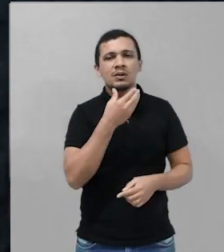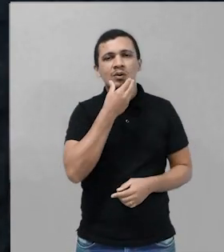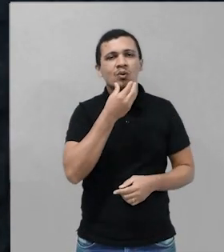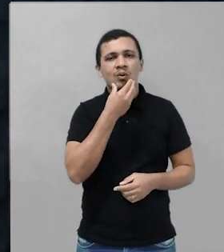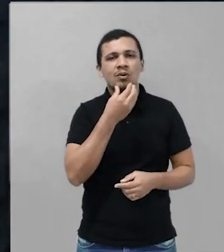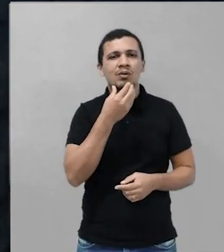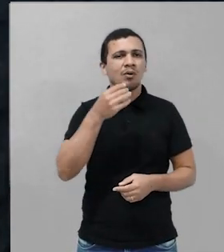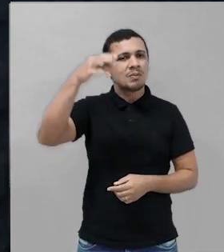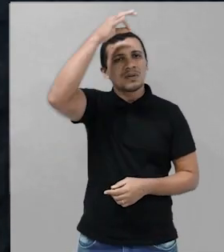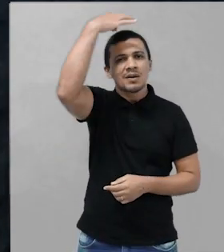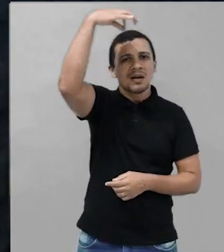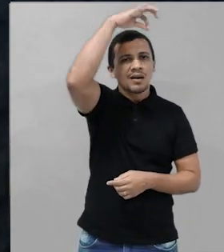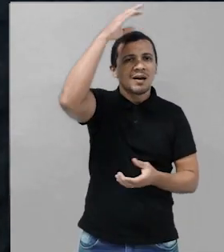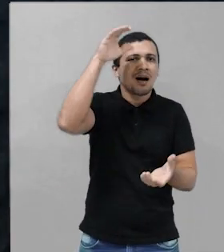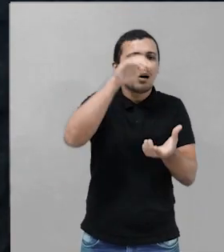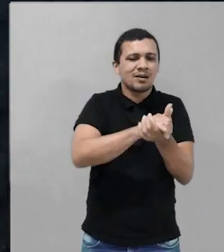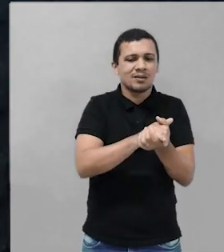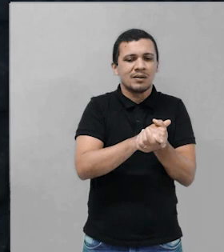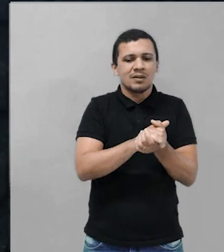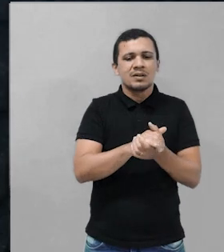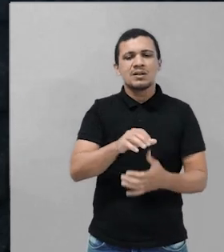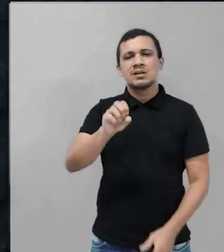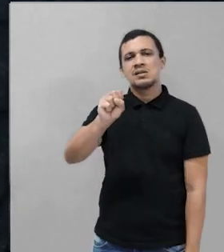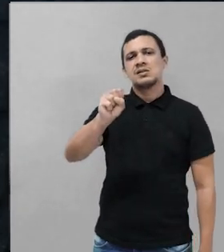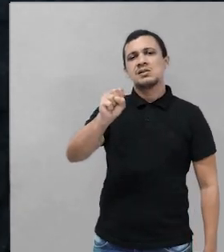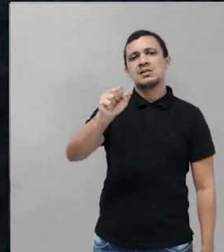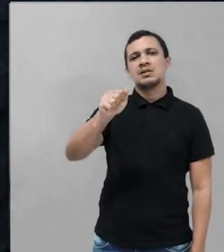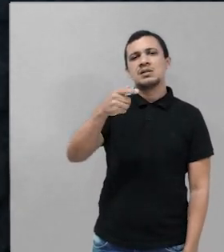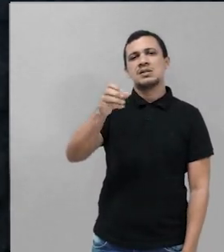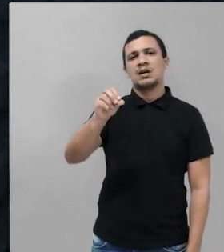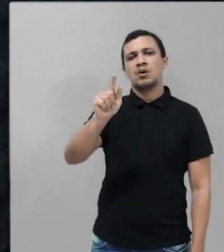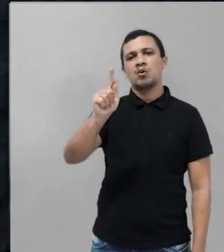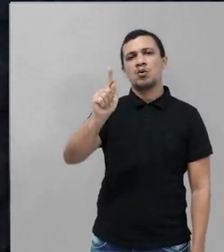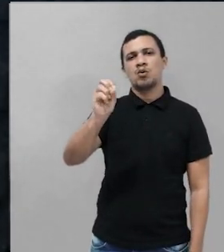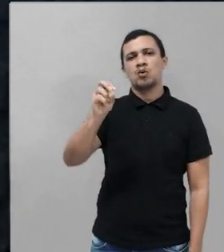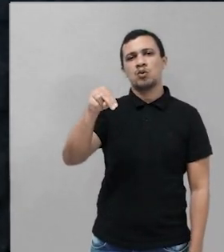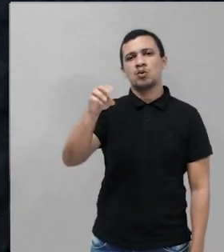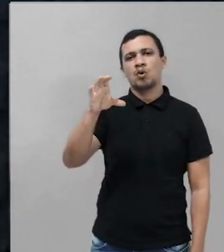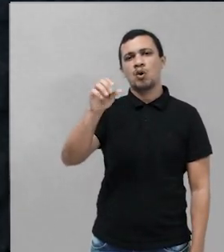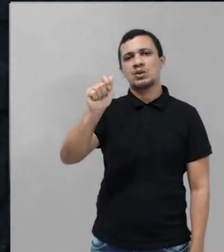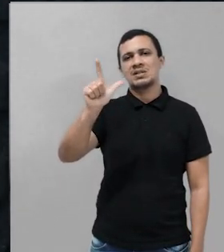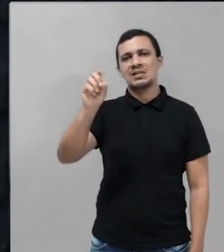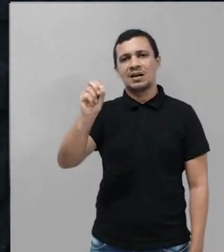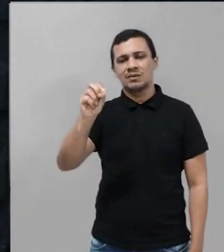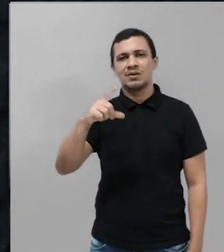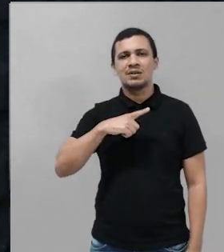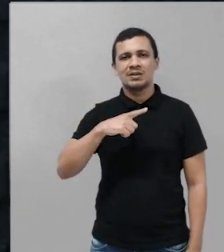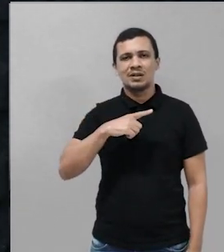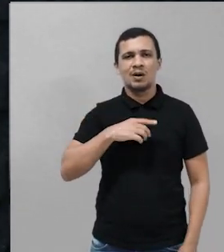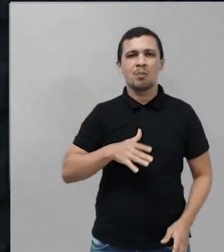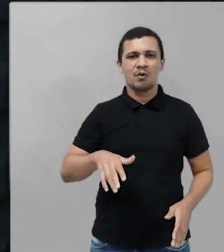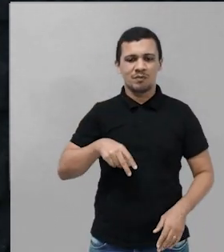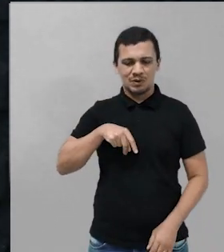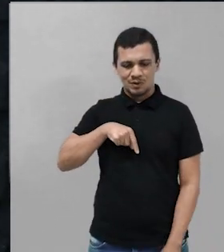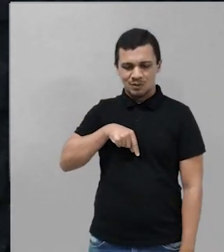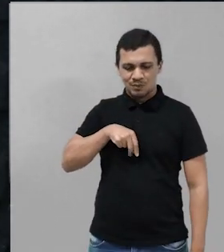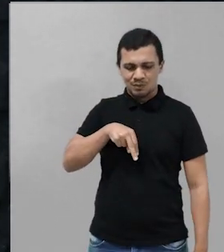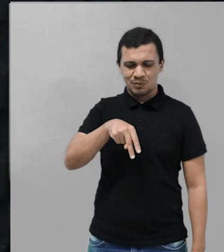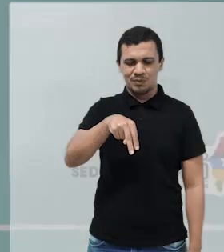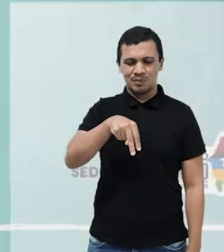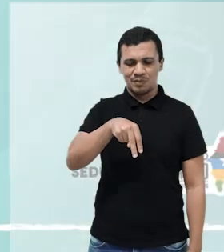Gonçalo. Então, o baile de São Gonçalo é feito dentro de salões, com as pessoas se movimentando para frente, para trás, para esquerda e para direita.